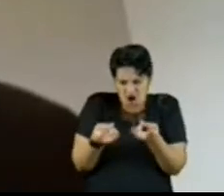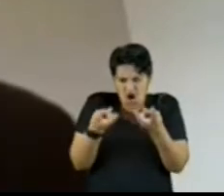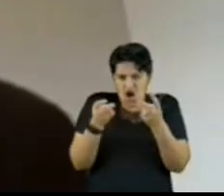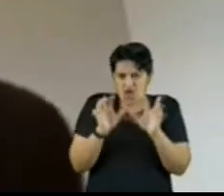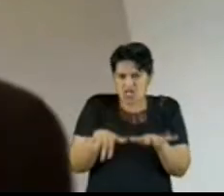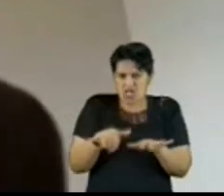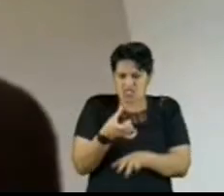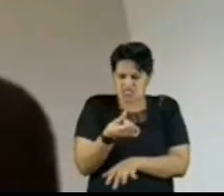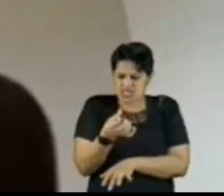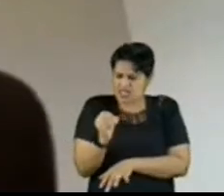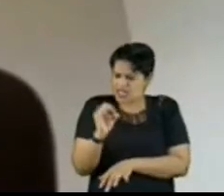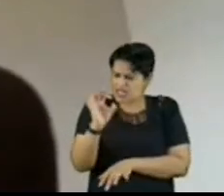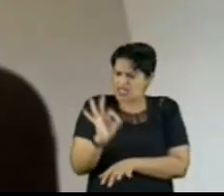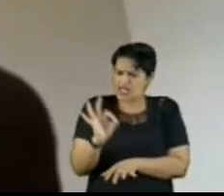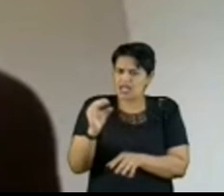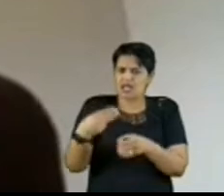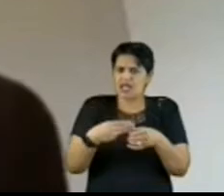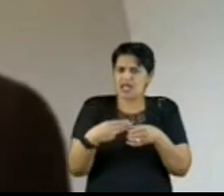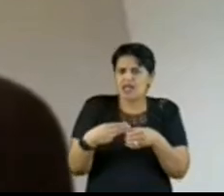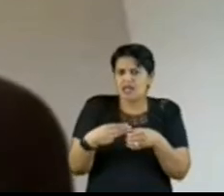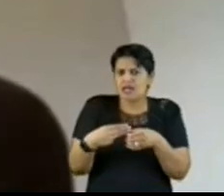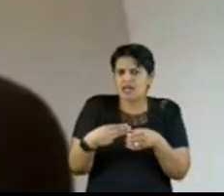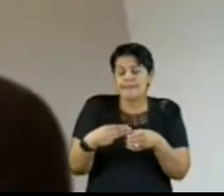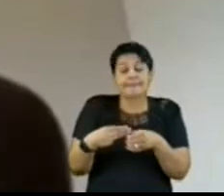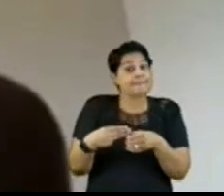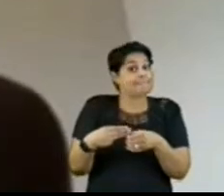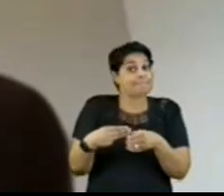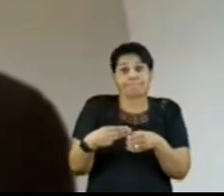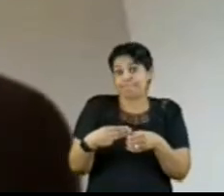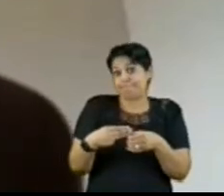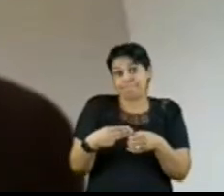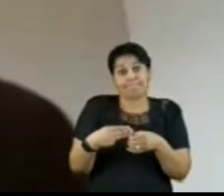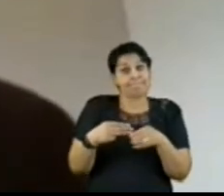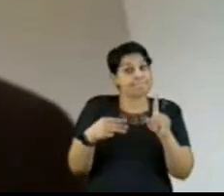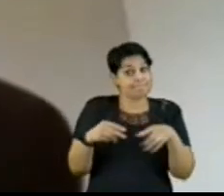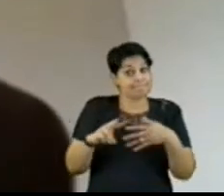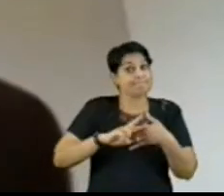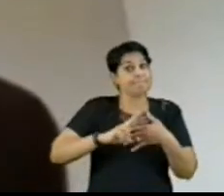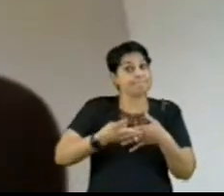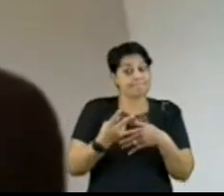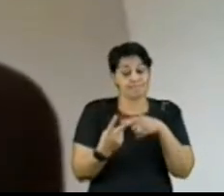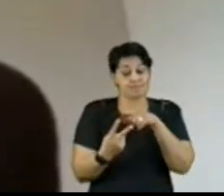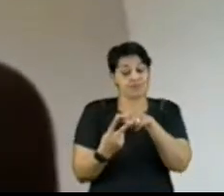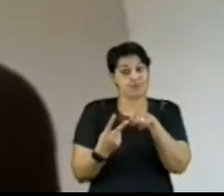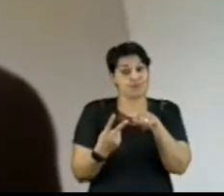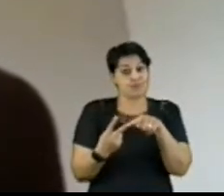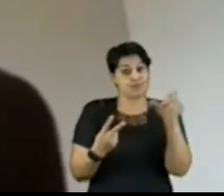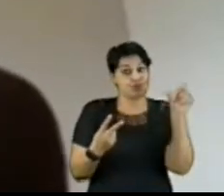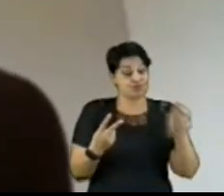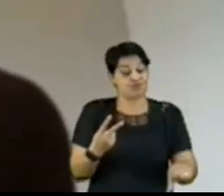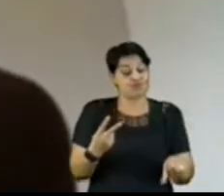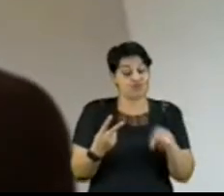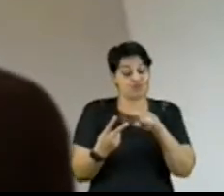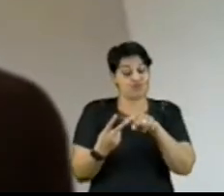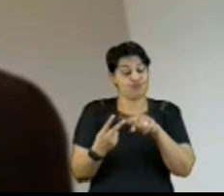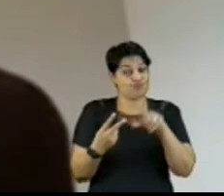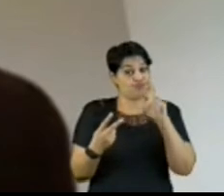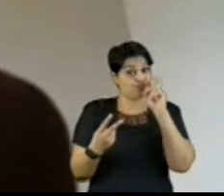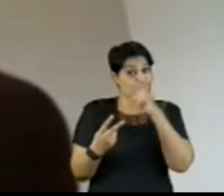60 municípios tem duas consequências que considero igualmente nefastas.